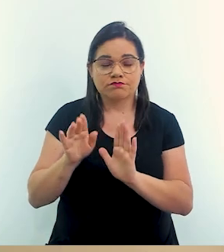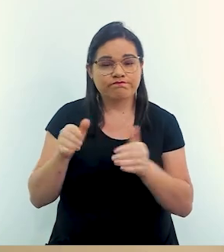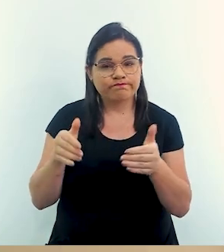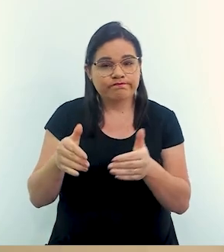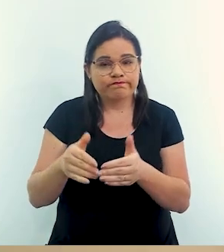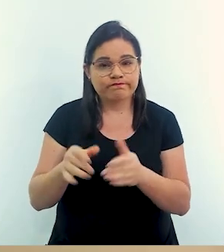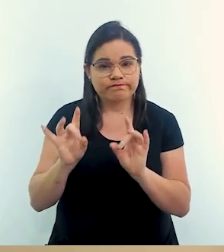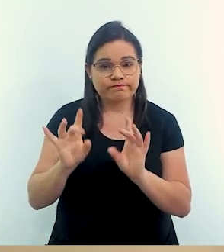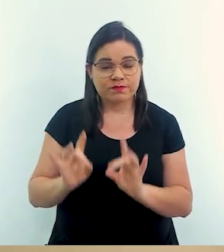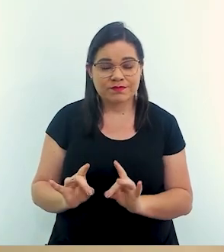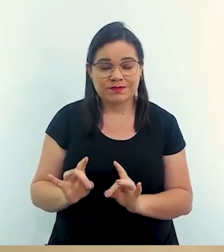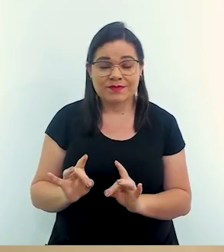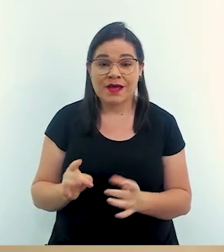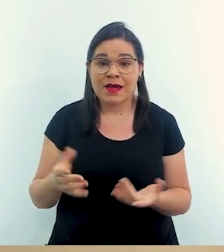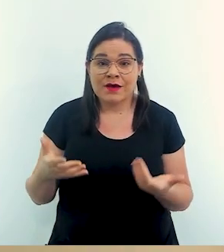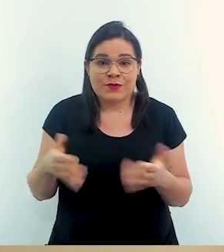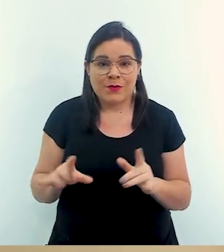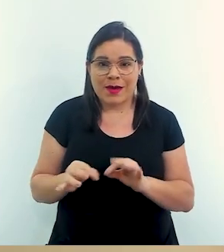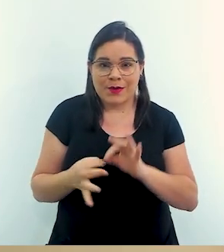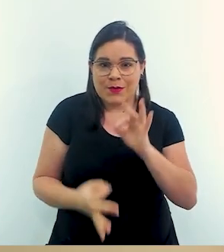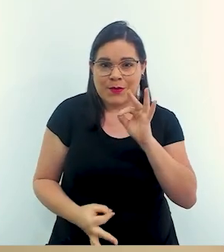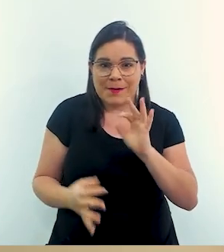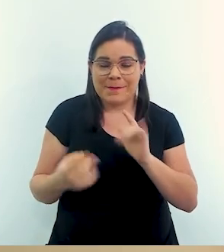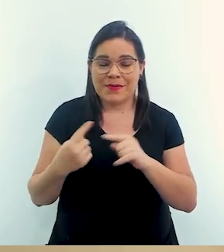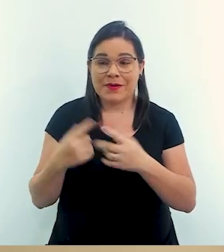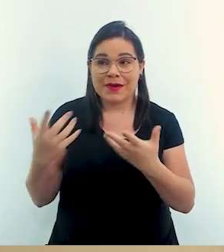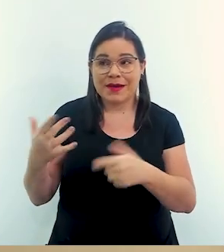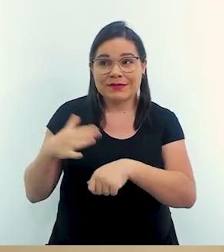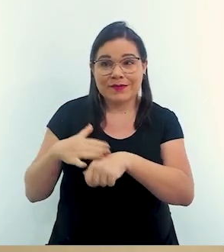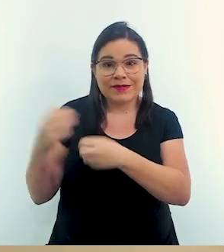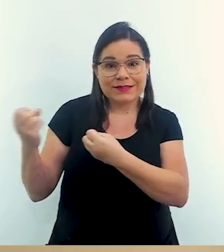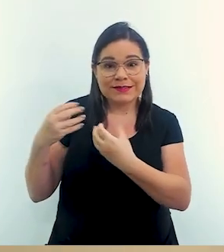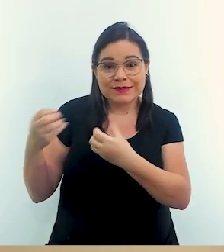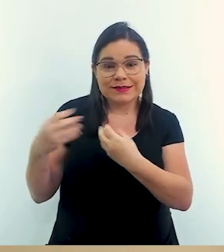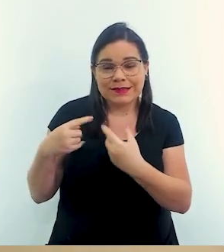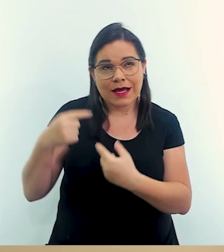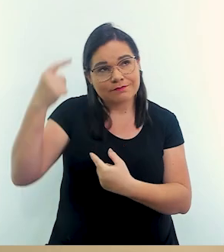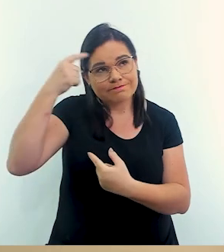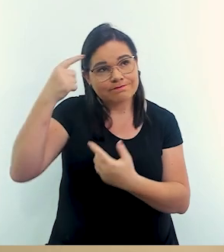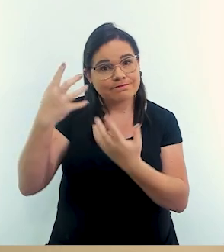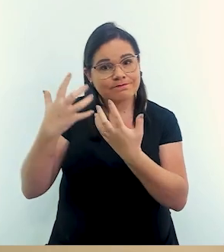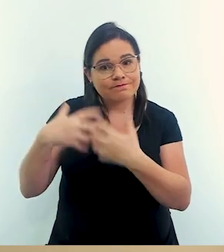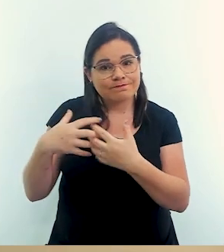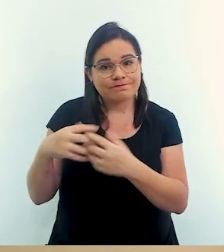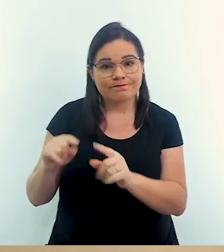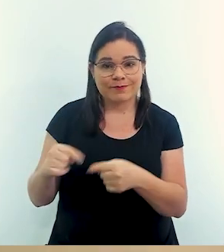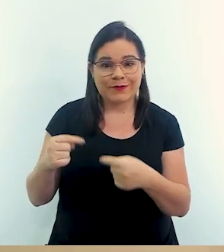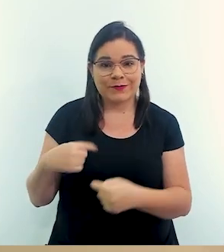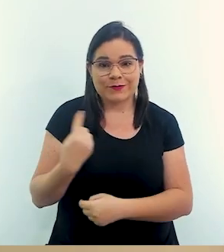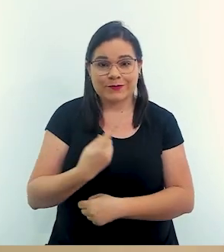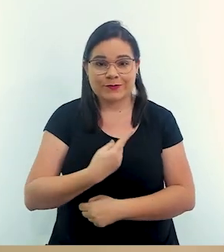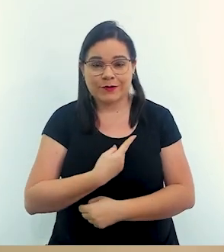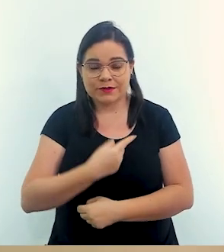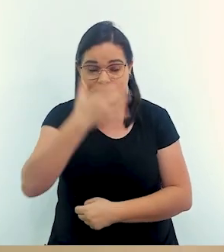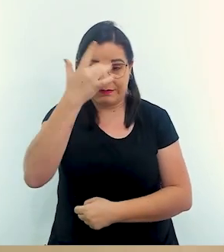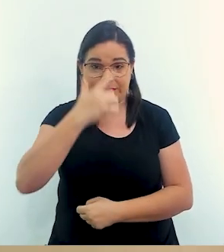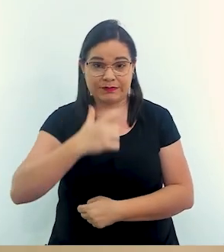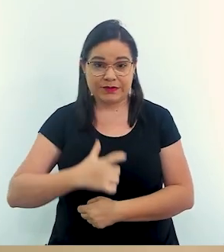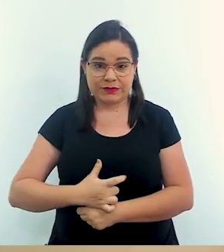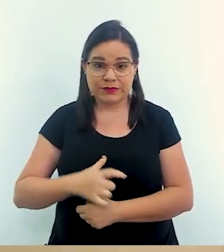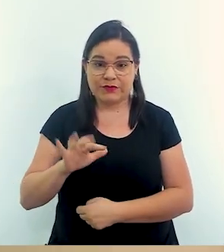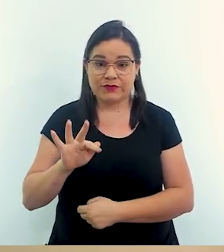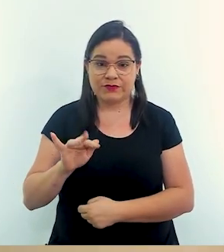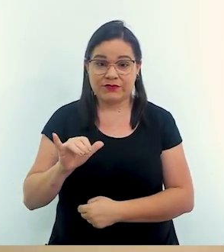Não vou me estender muito, porque eu quero que ele tenha muito tempo para ensinar algumas coisas para a gente, para trazer reflexões, de novo, tanto para a nossa pessoa